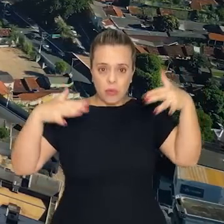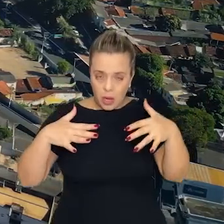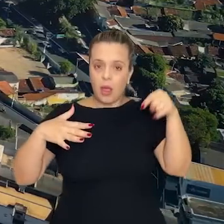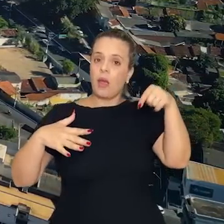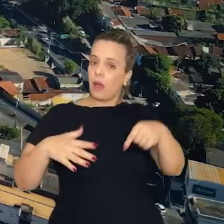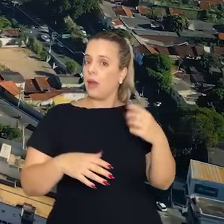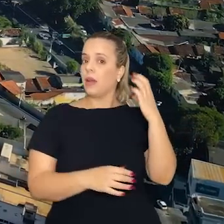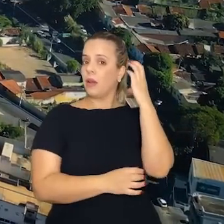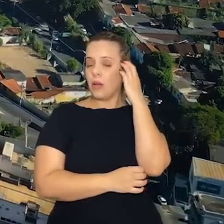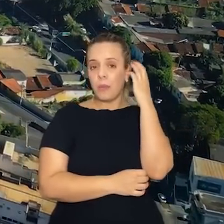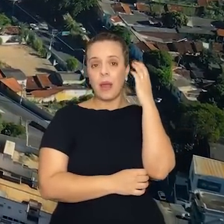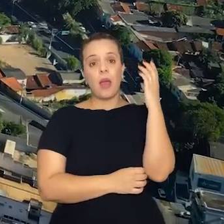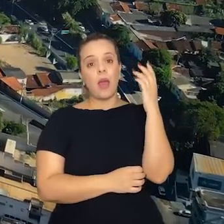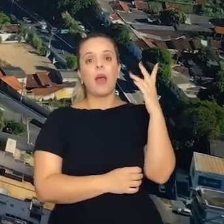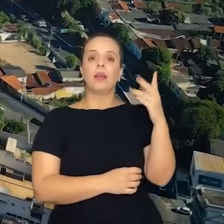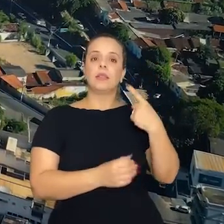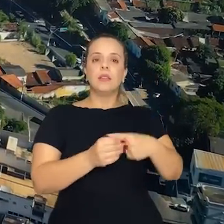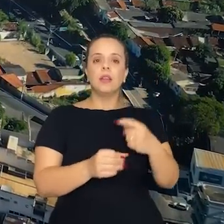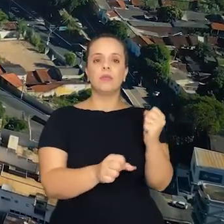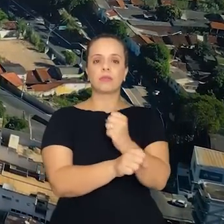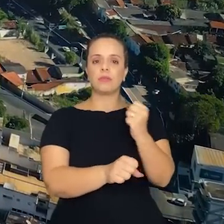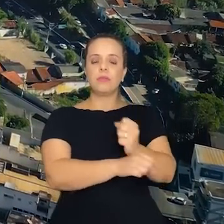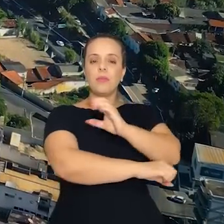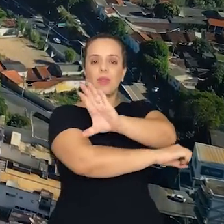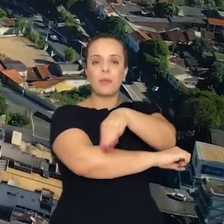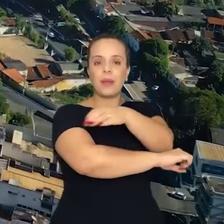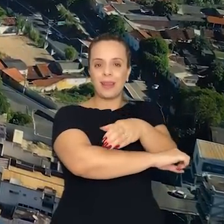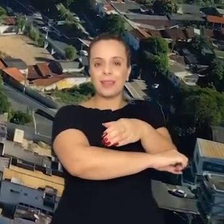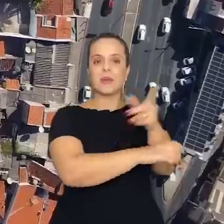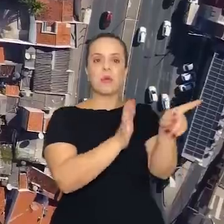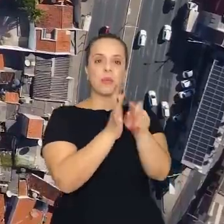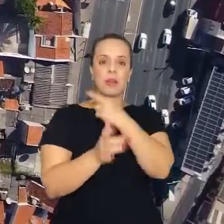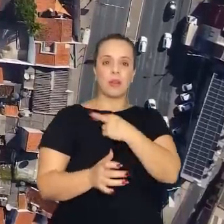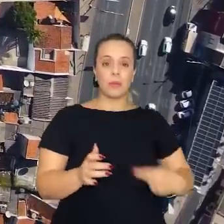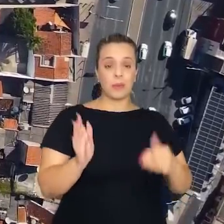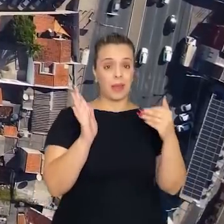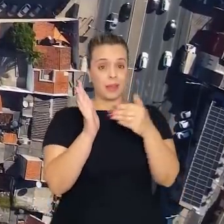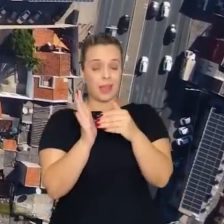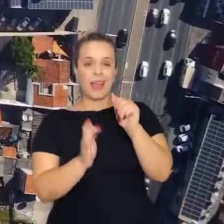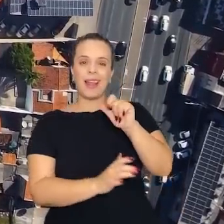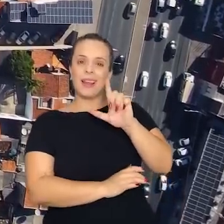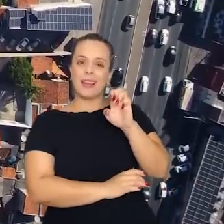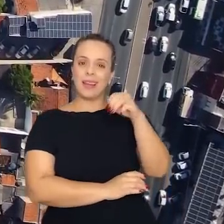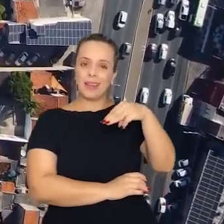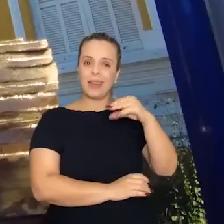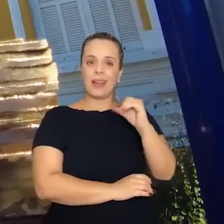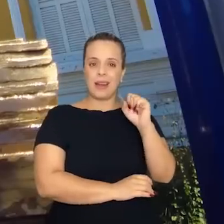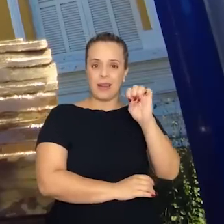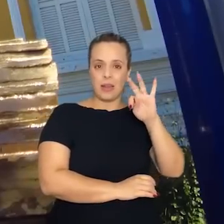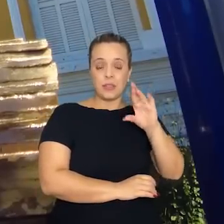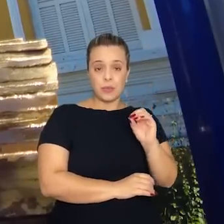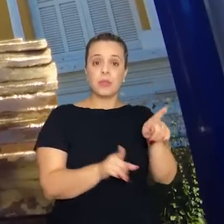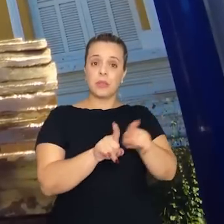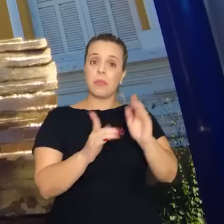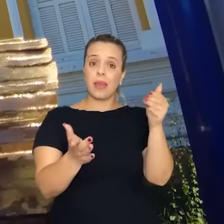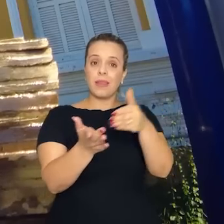entre a Praça da República e a Praça Lencastro, até a Praça da Mandioca. A